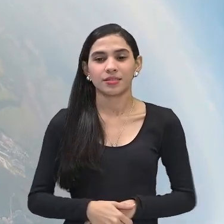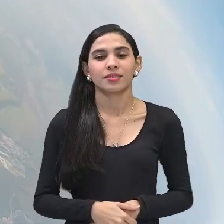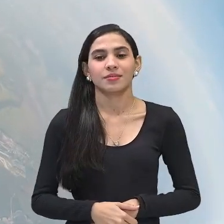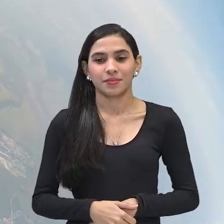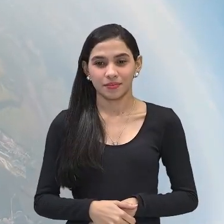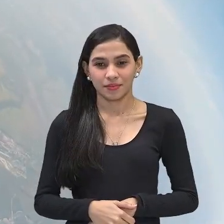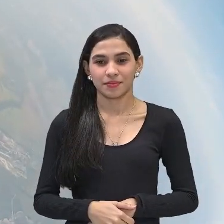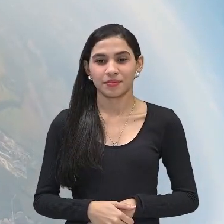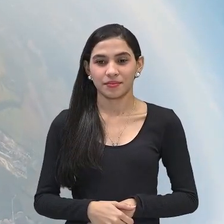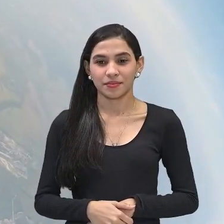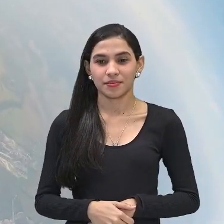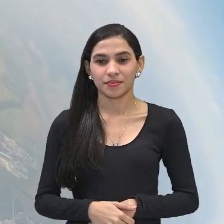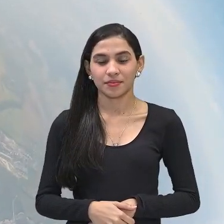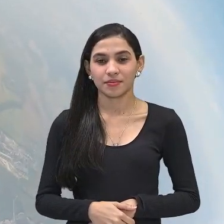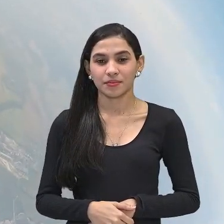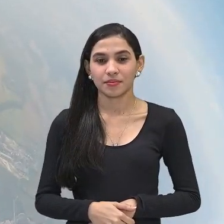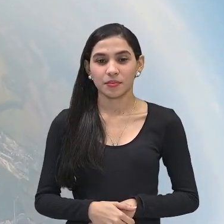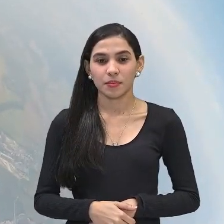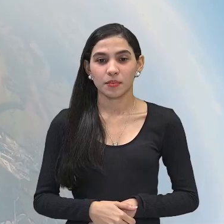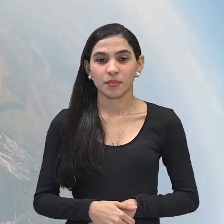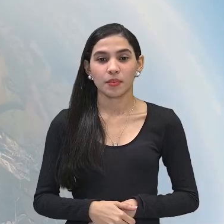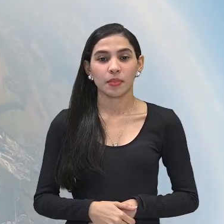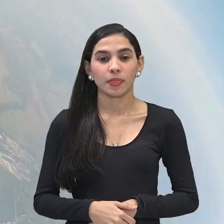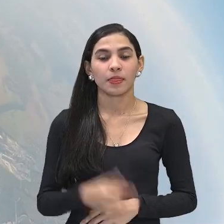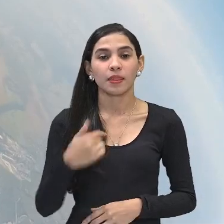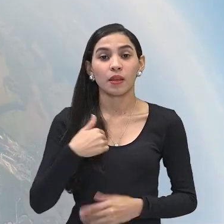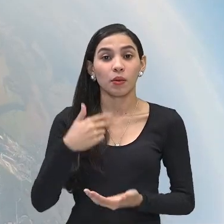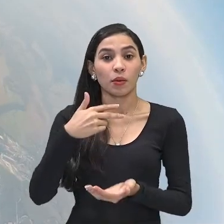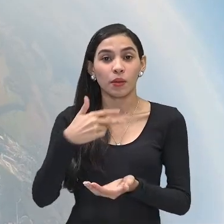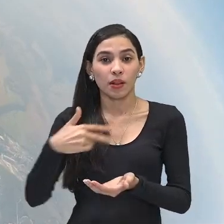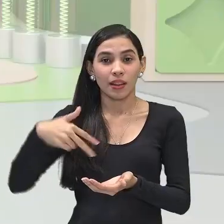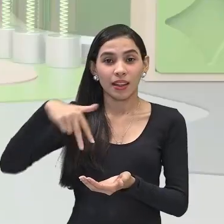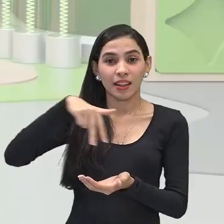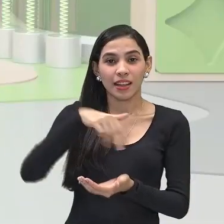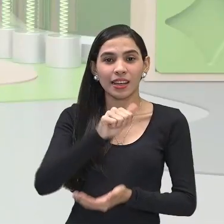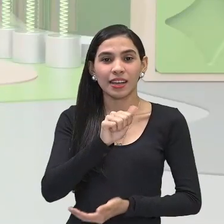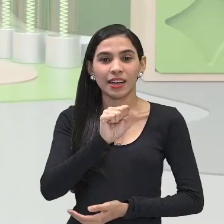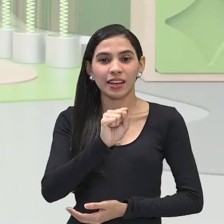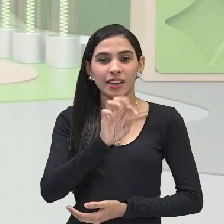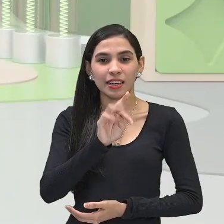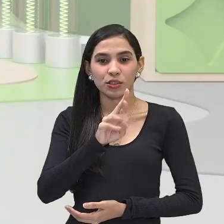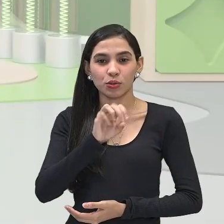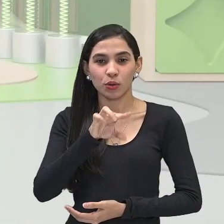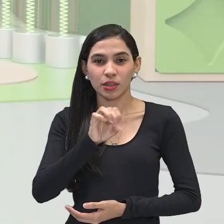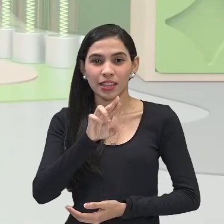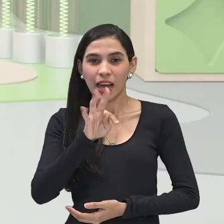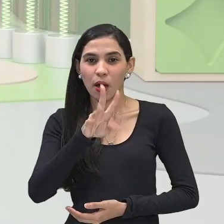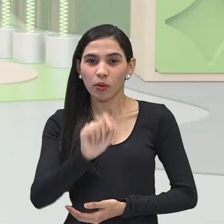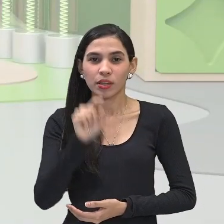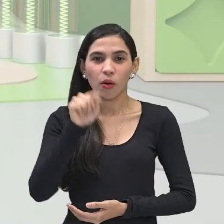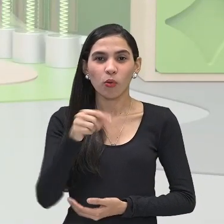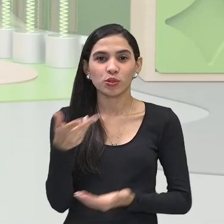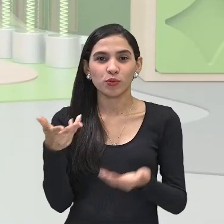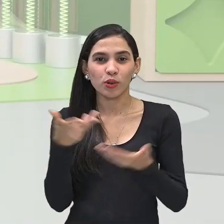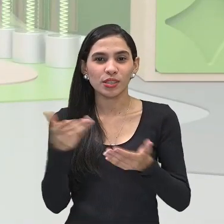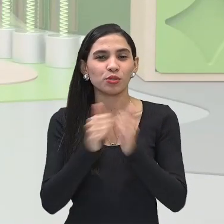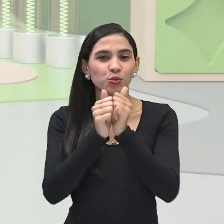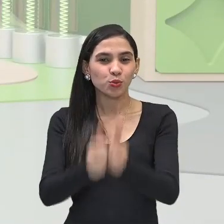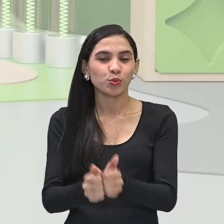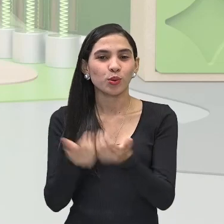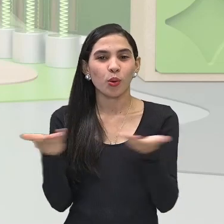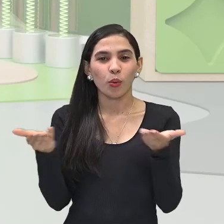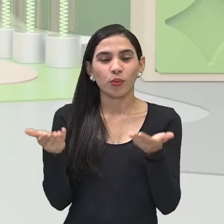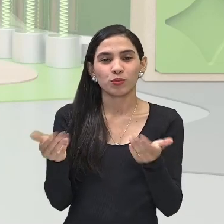esse... Como astronauta que hoje eu sou e que vocês fizeram essa viagem aí comigo